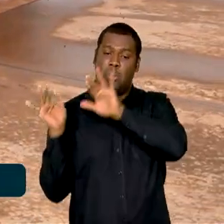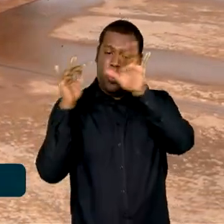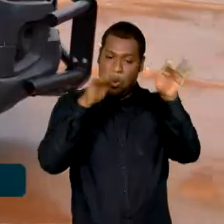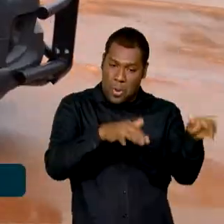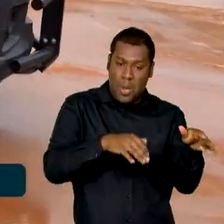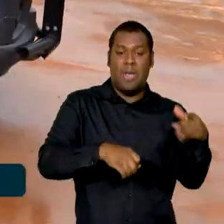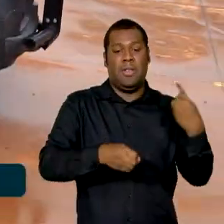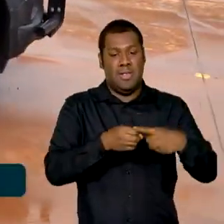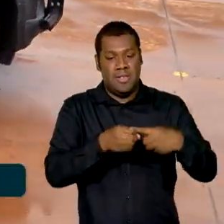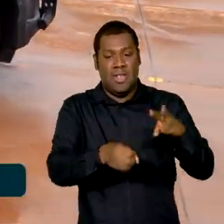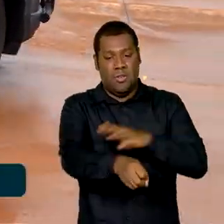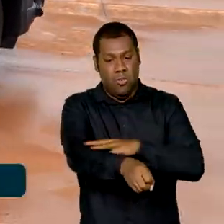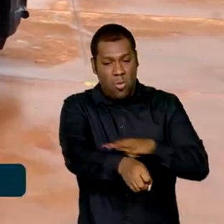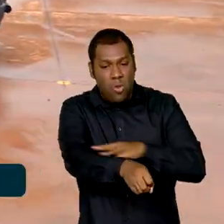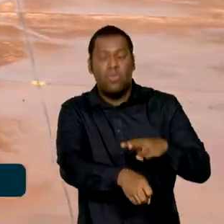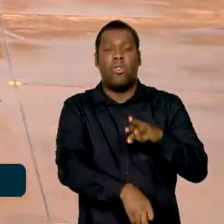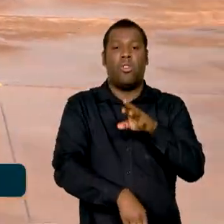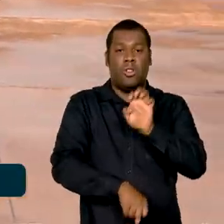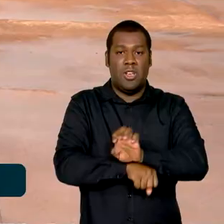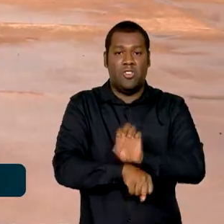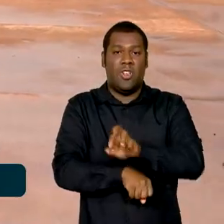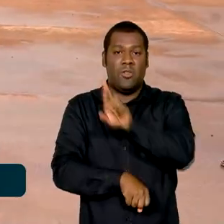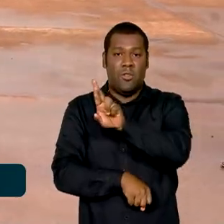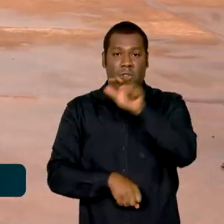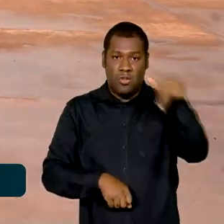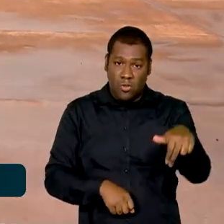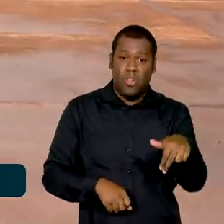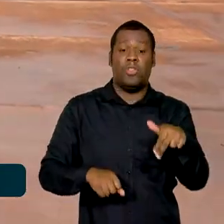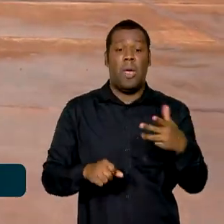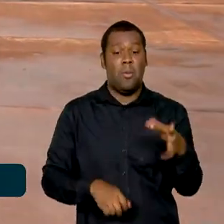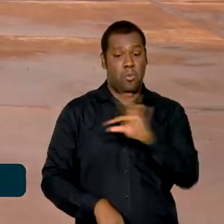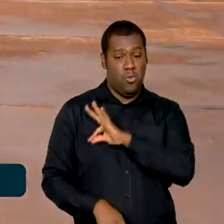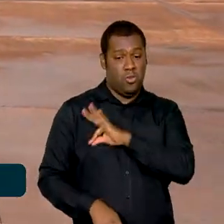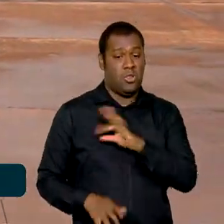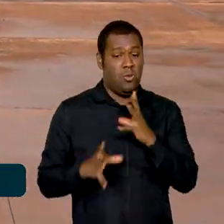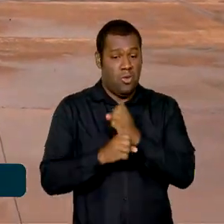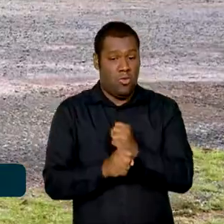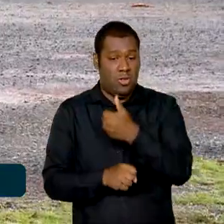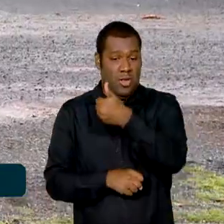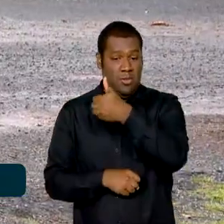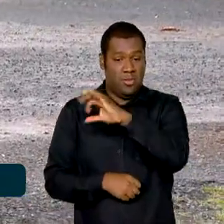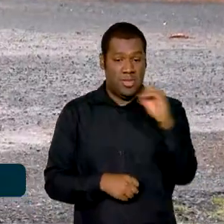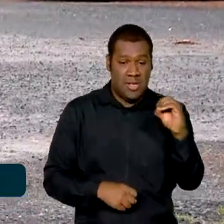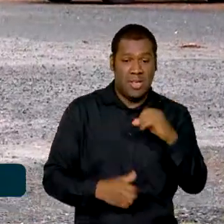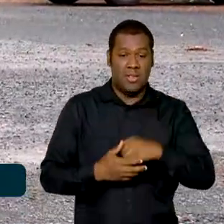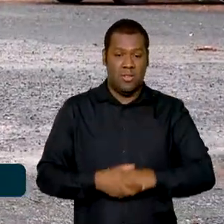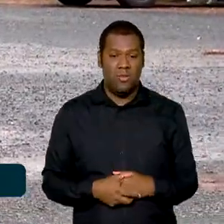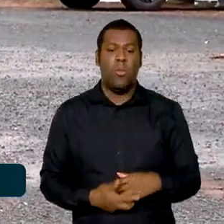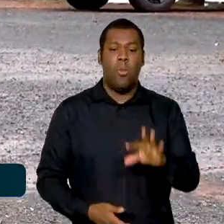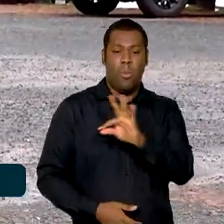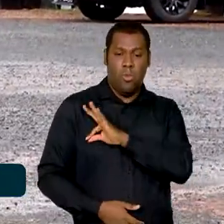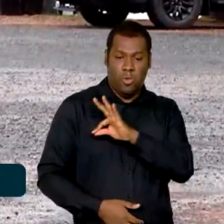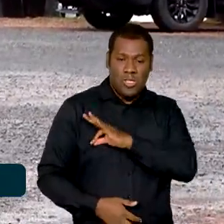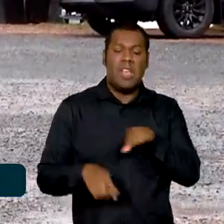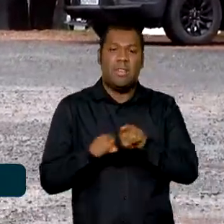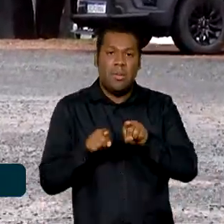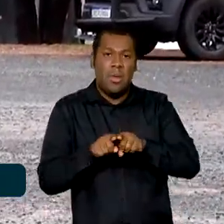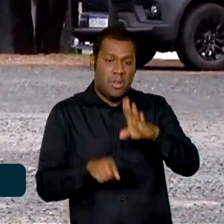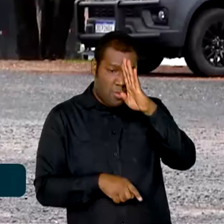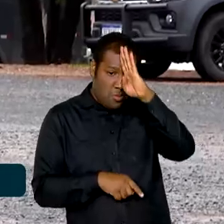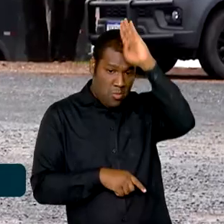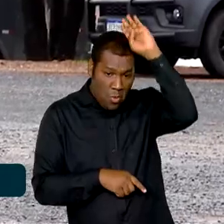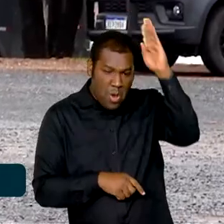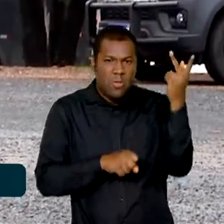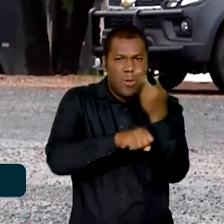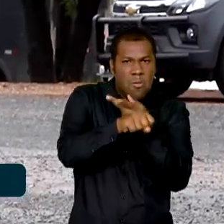100 agentes da Força Nacional vão atuar nas buscas. O efetivo, formado por policiais e bombeiros militares,